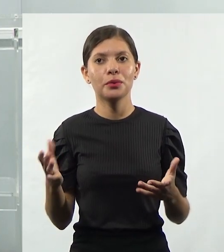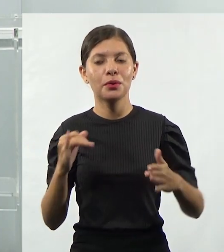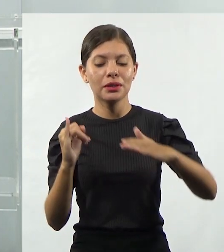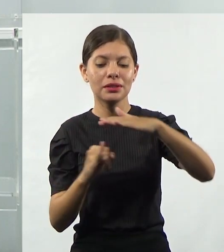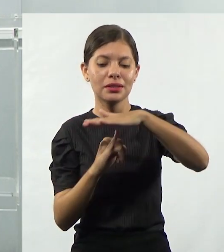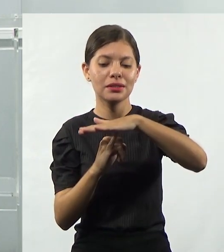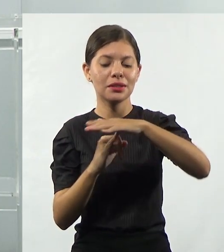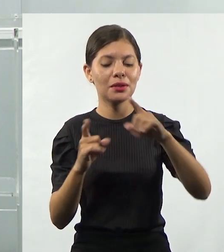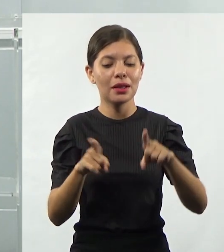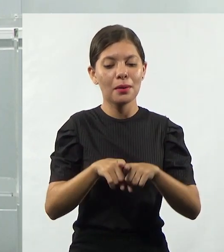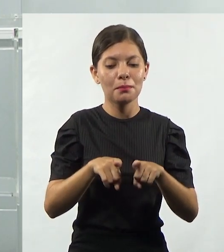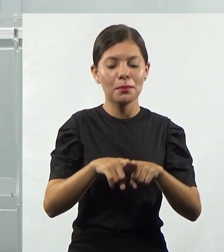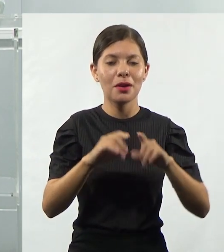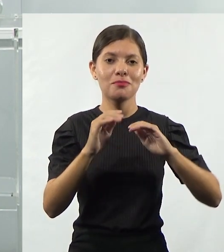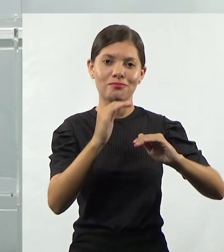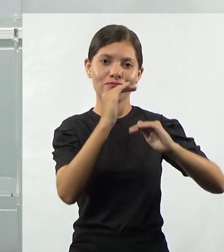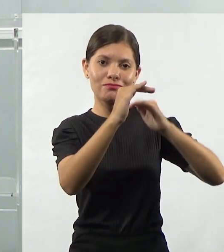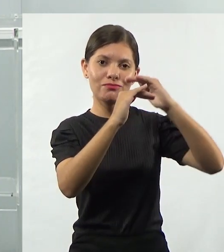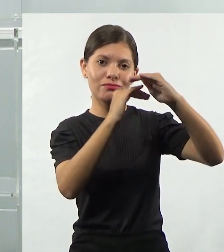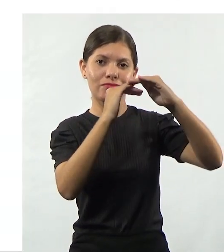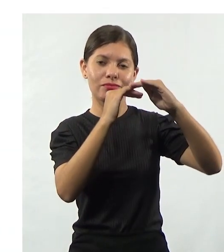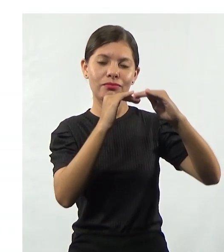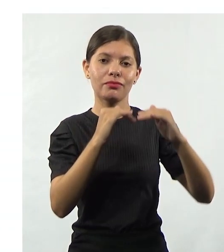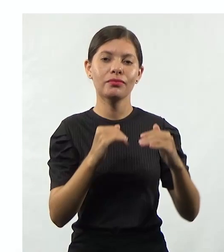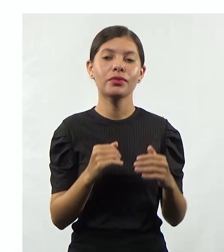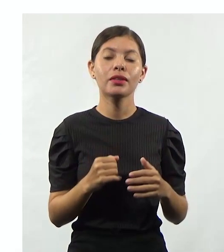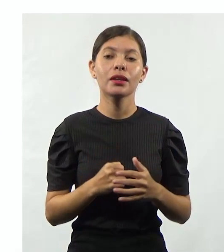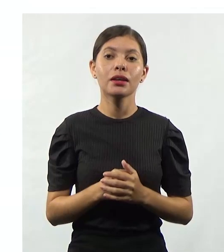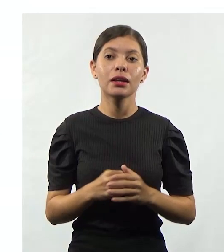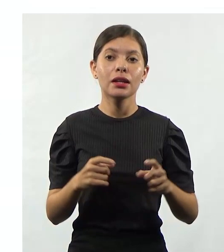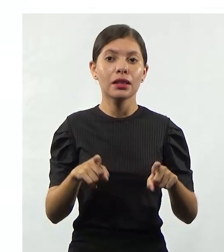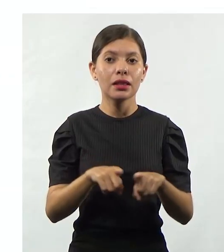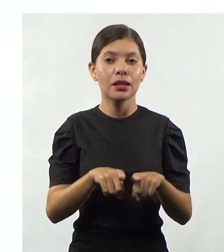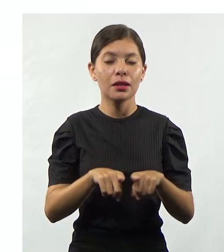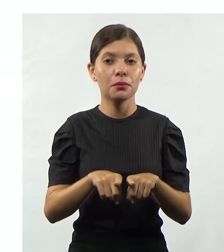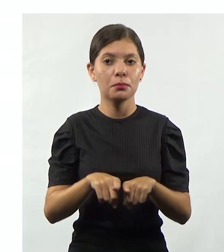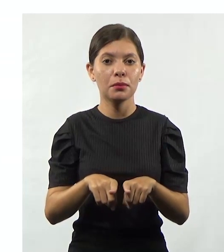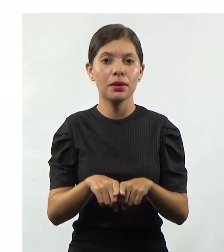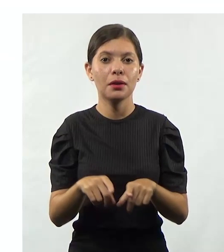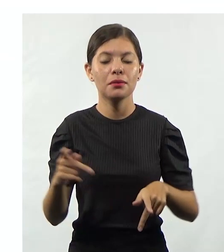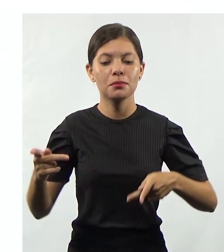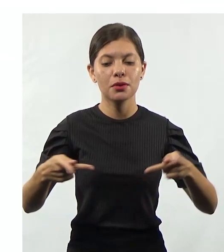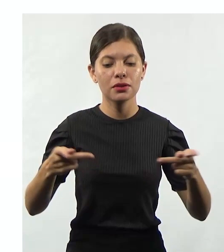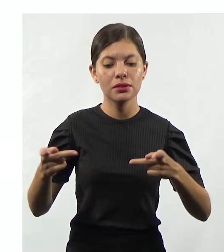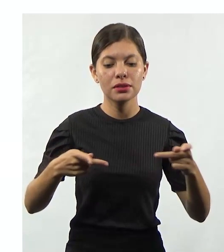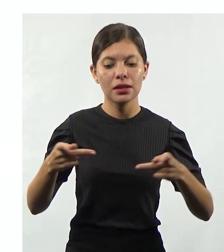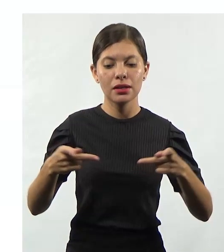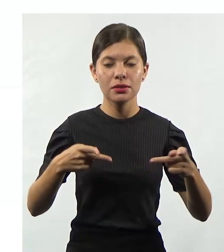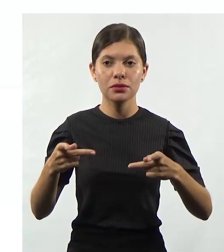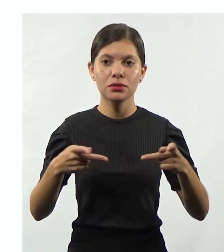se desenvolvendo. O que mais? O processo de manter essas pessoas. É claro que